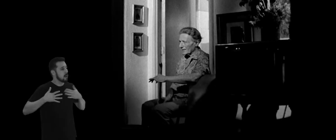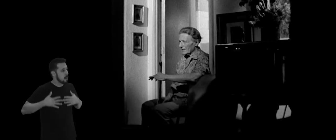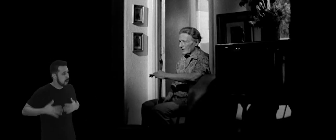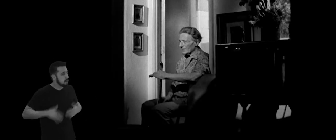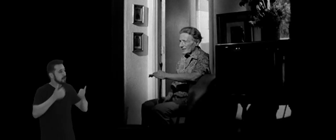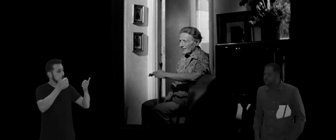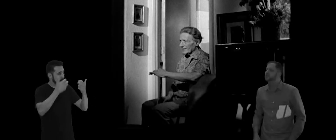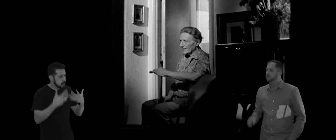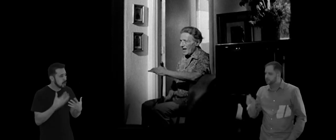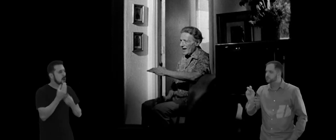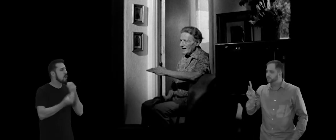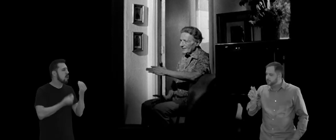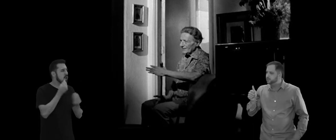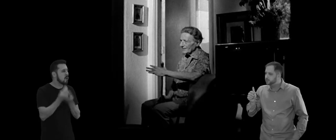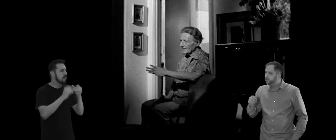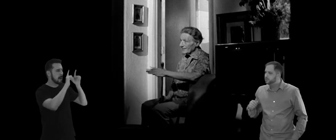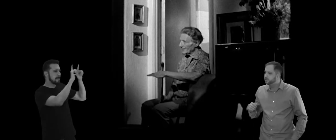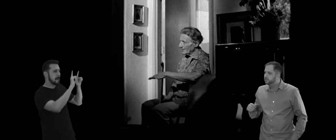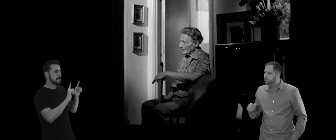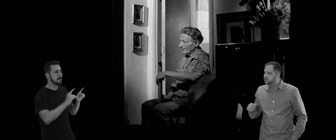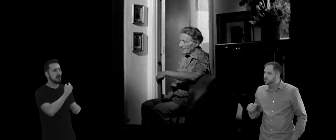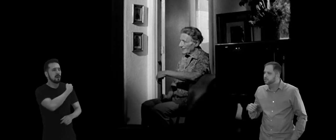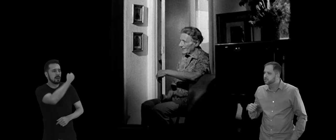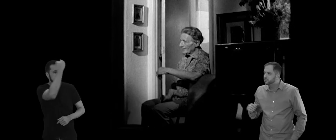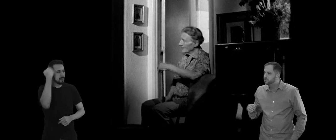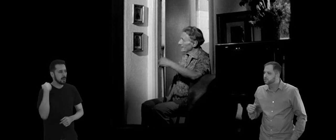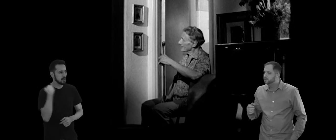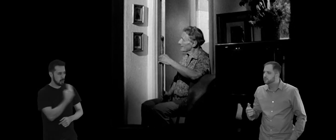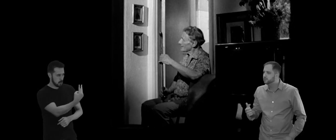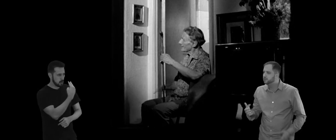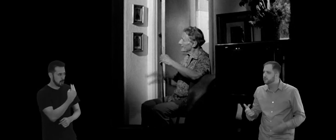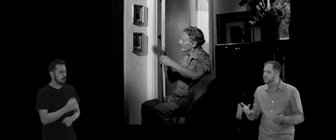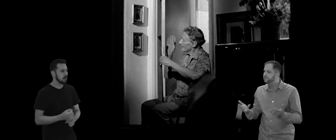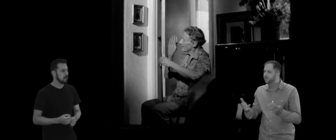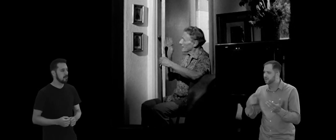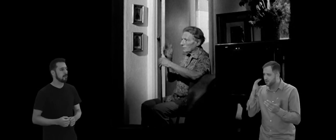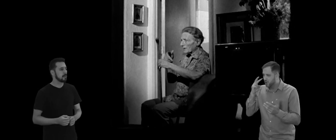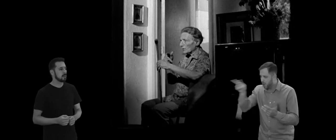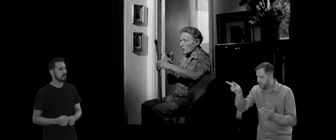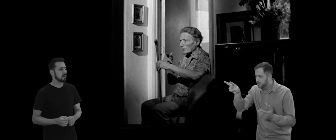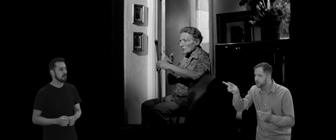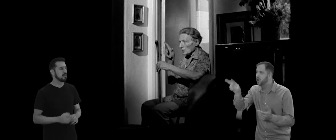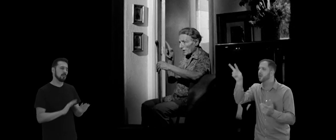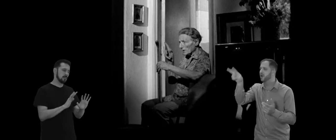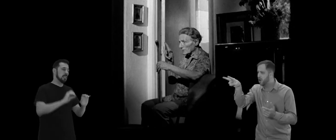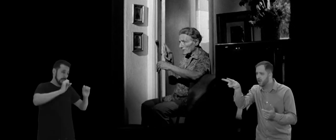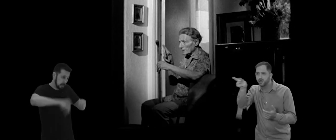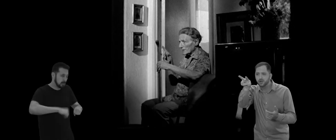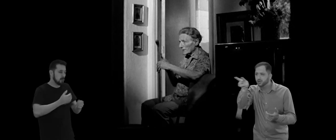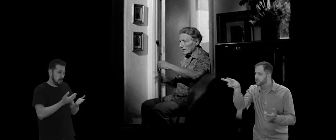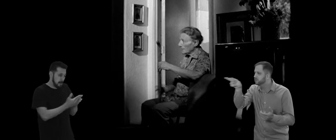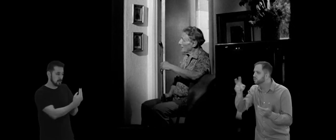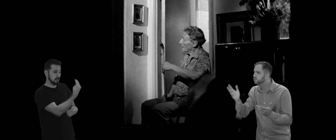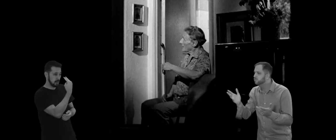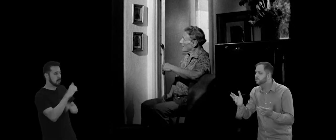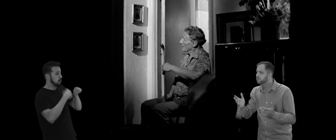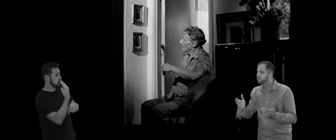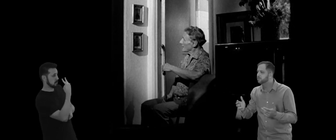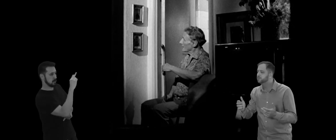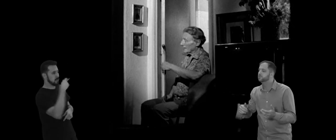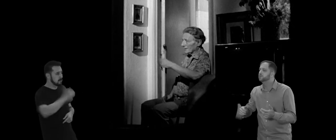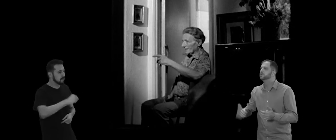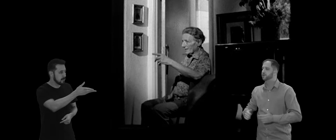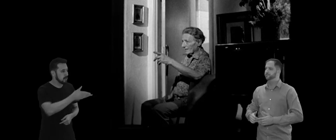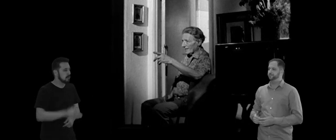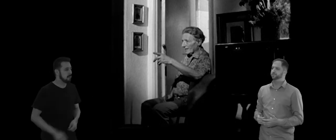Santiago, com calma, fala do seu canto das Madonas, fala para mim. Olhar para você, para lá? Não, começa para